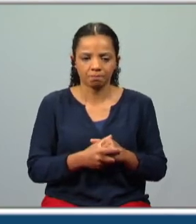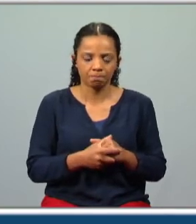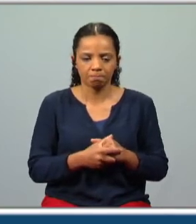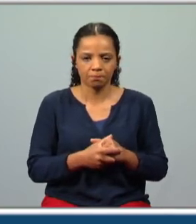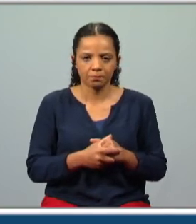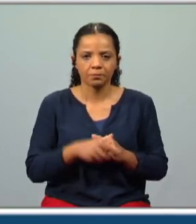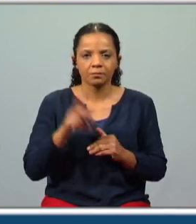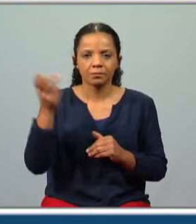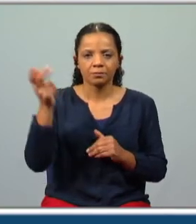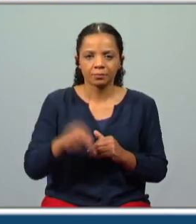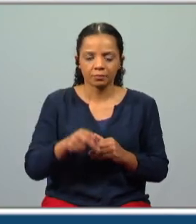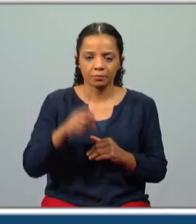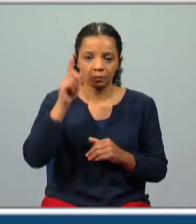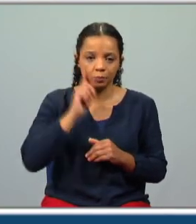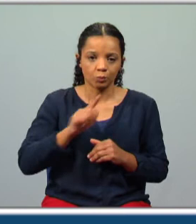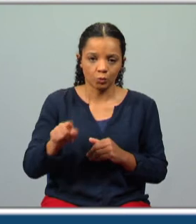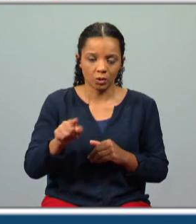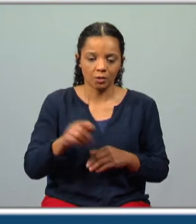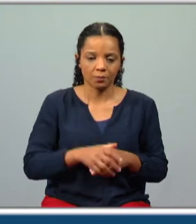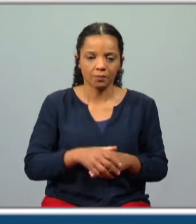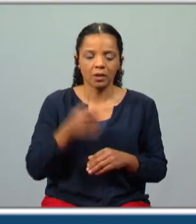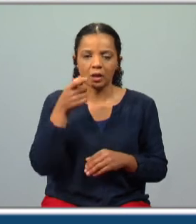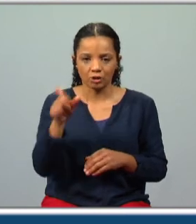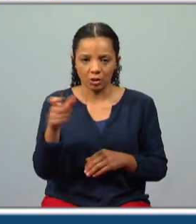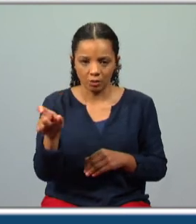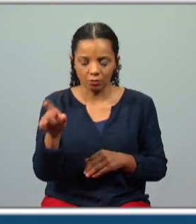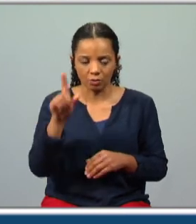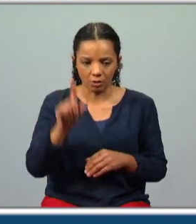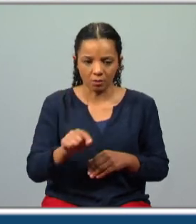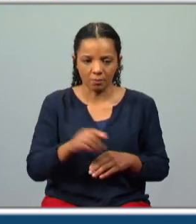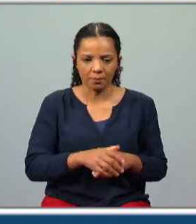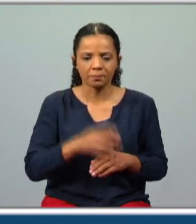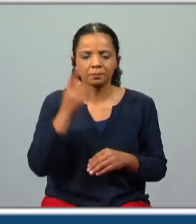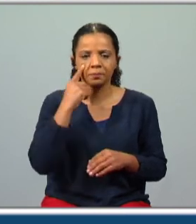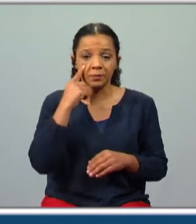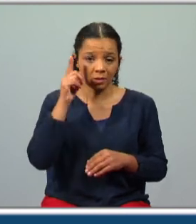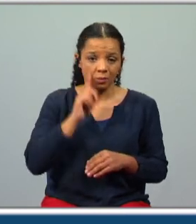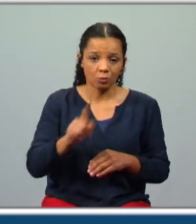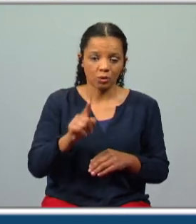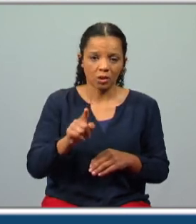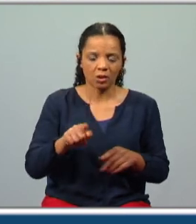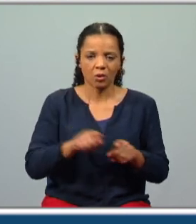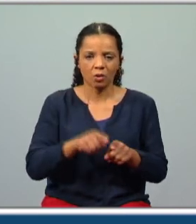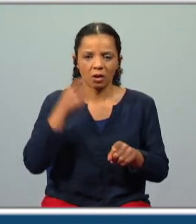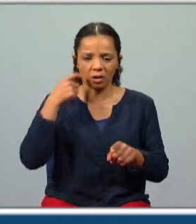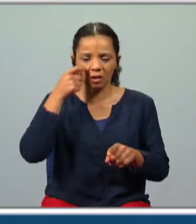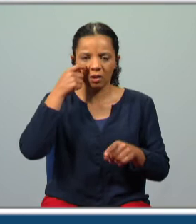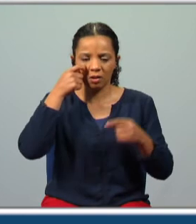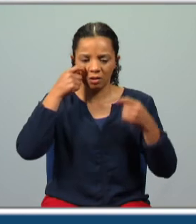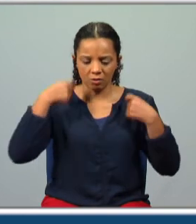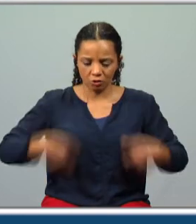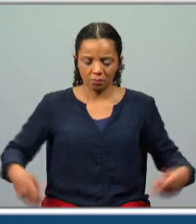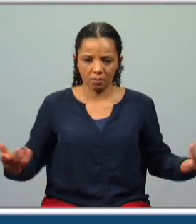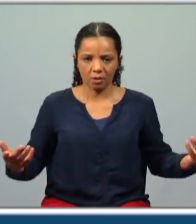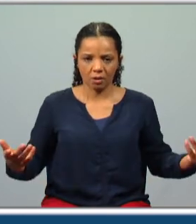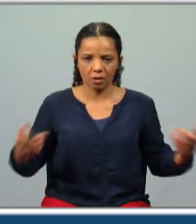aquilo que vai acontecer esta mulher temos a adjetivação também vamos ver que ela vai ser despida portanto ela vai se